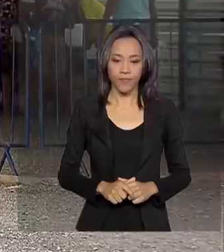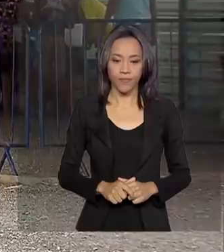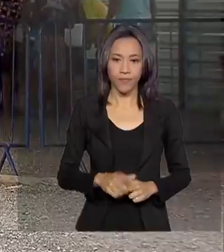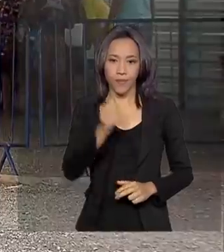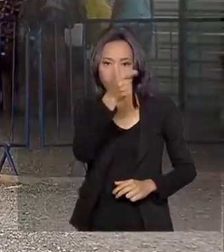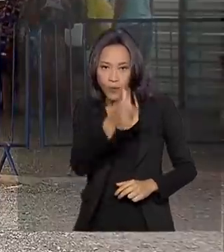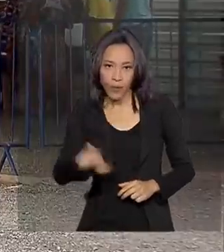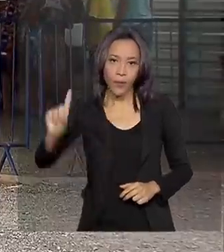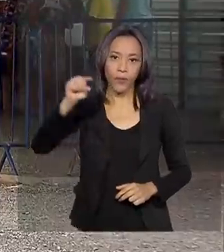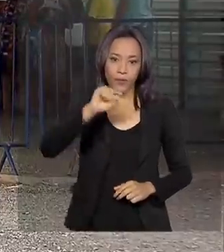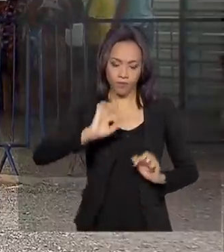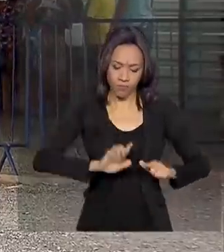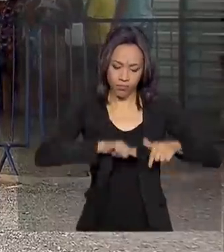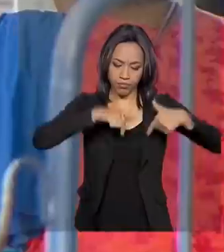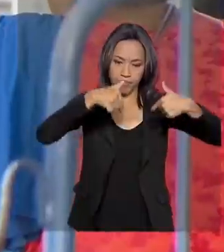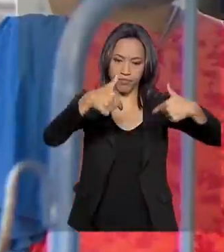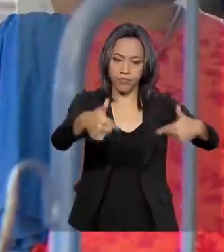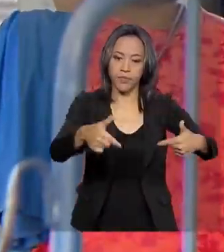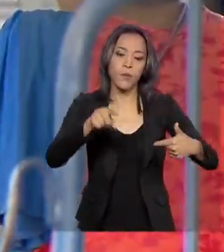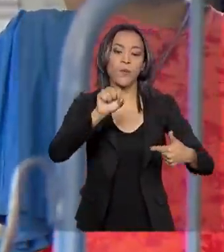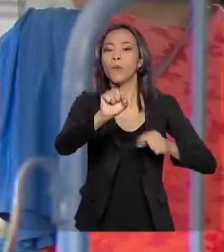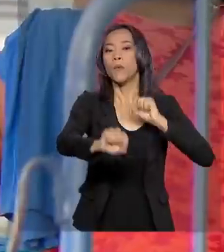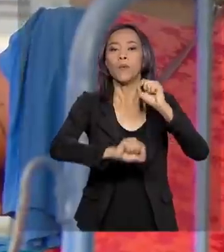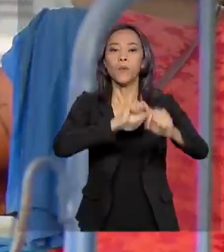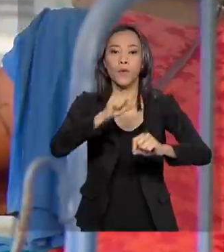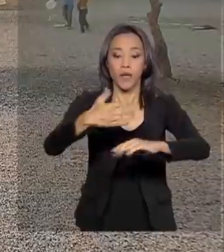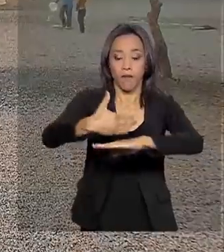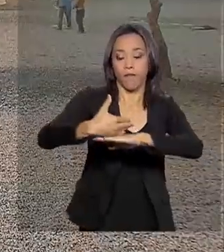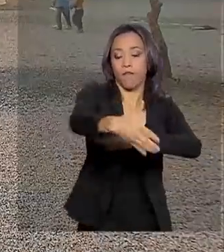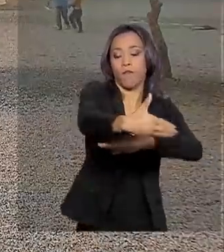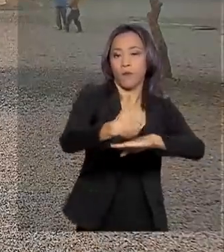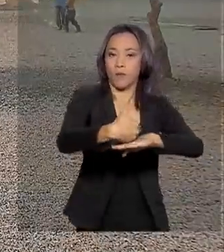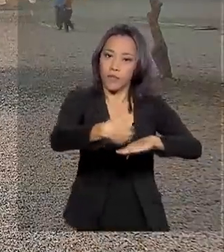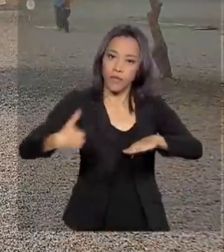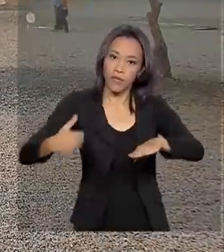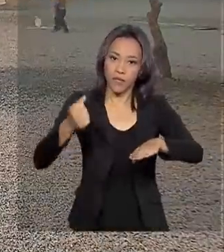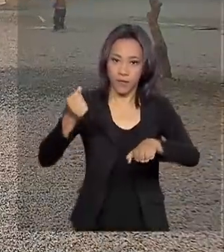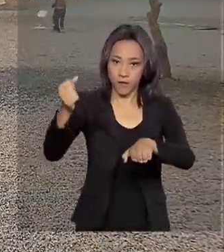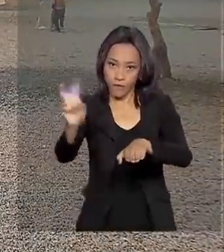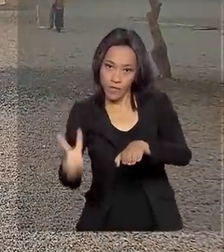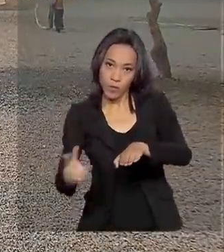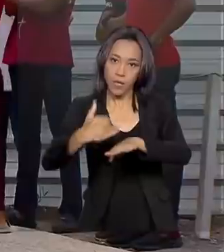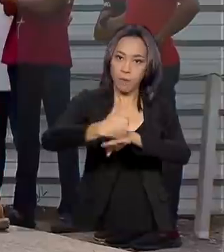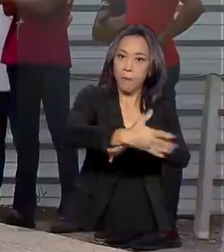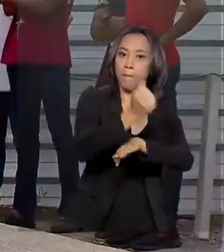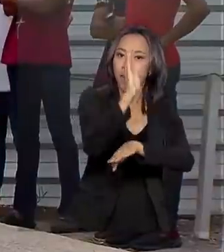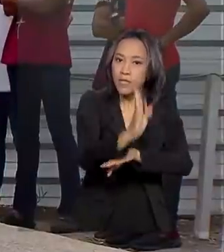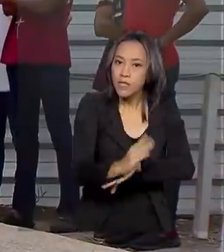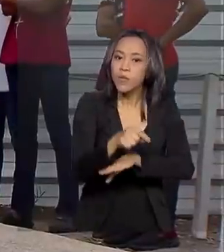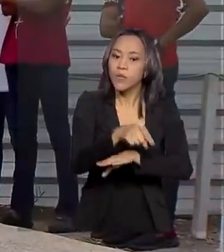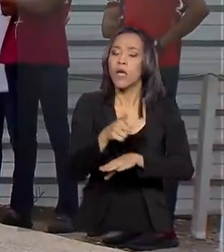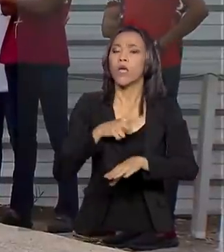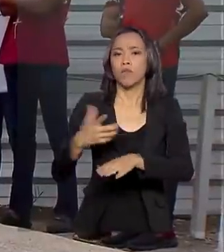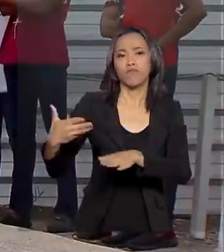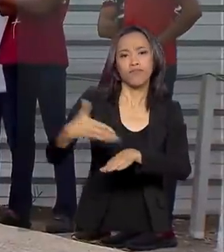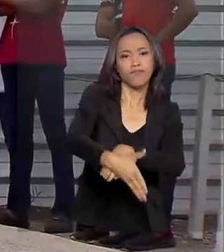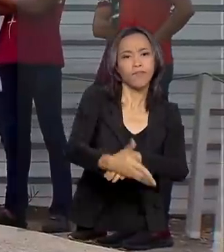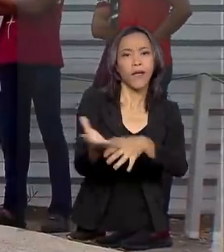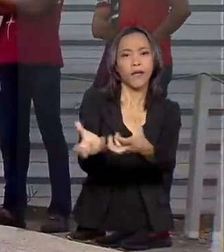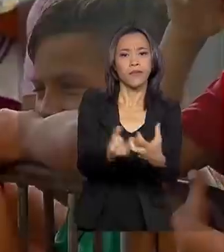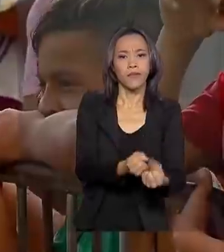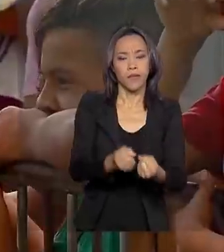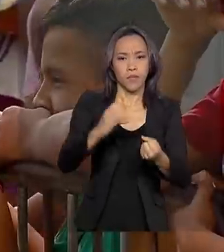Outra fase da operação prevê o ordenamento da fronteira na chegada ao Brasil, onde os venezuelanos recebem documentação como